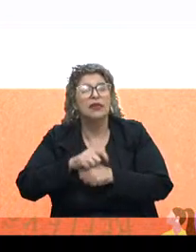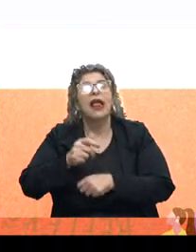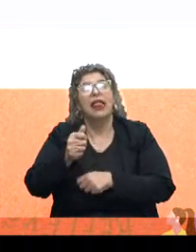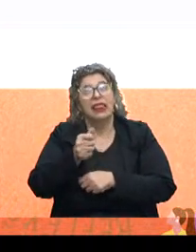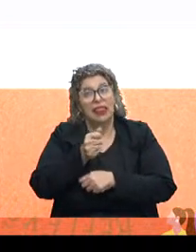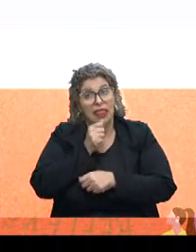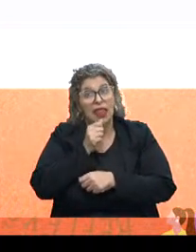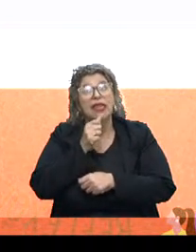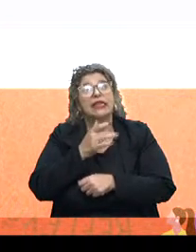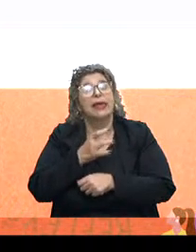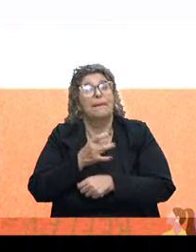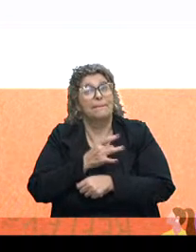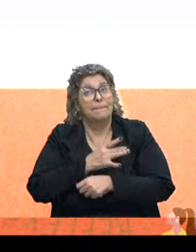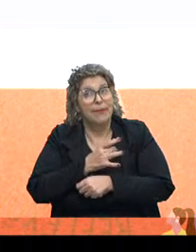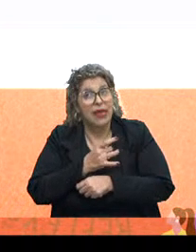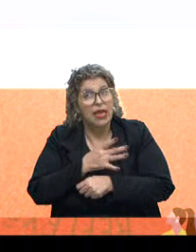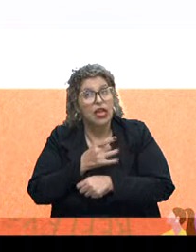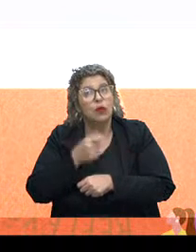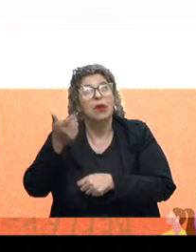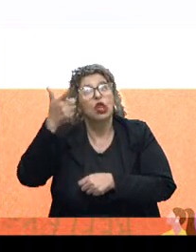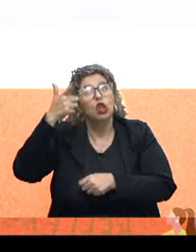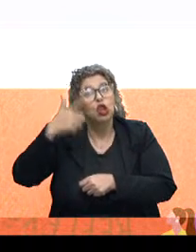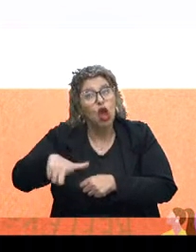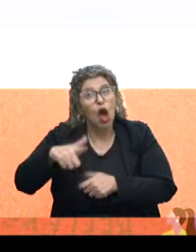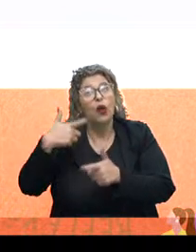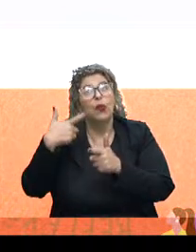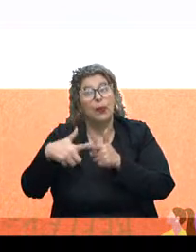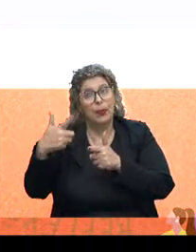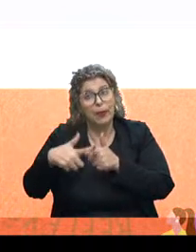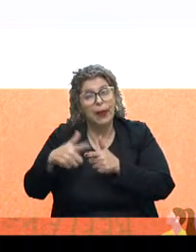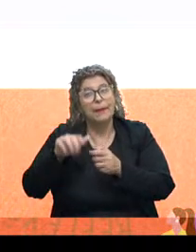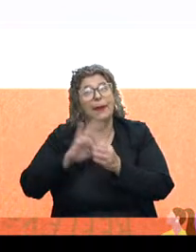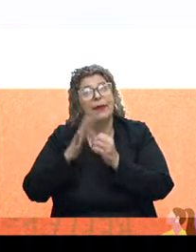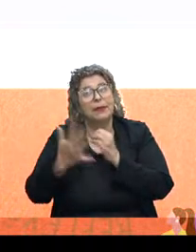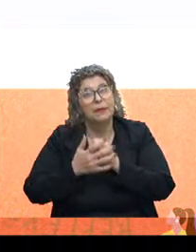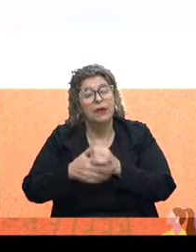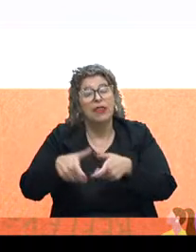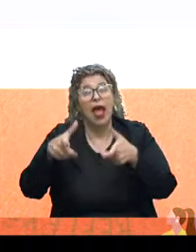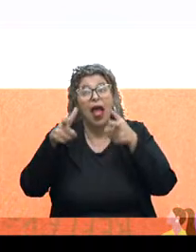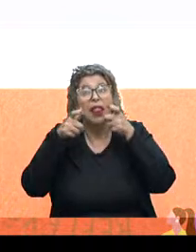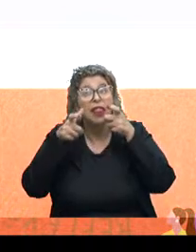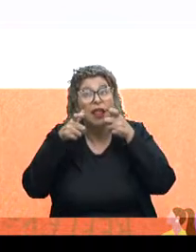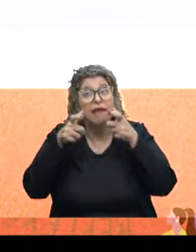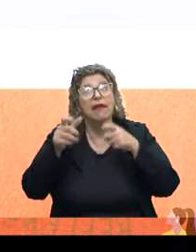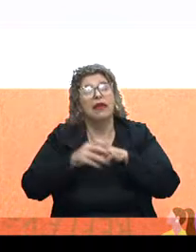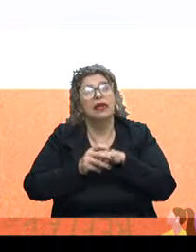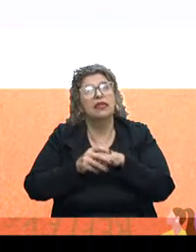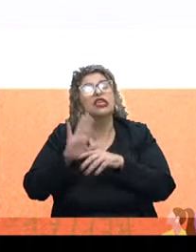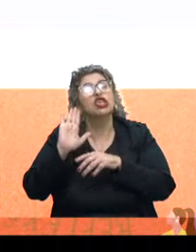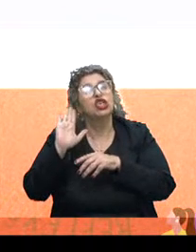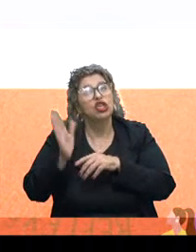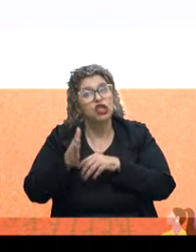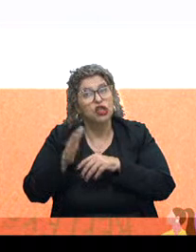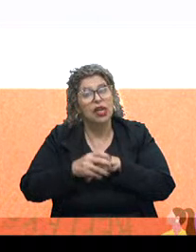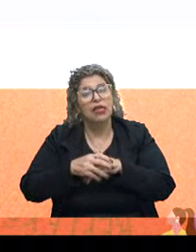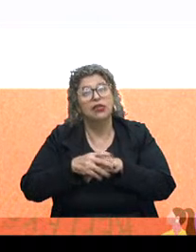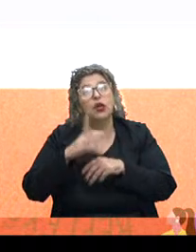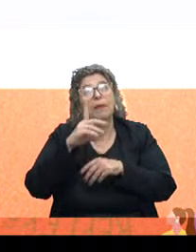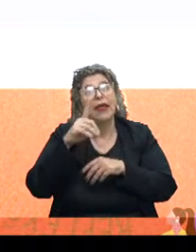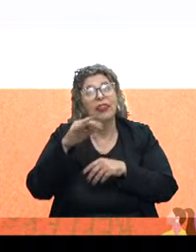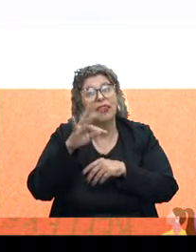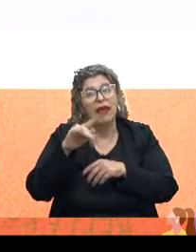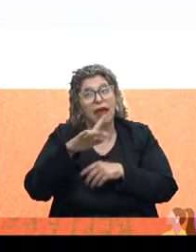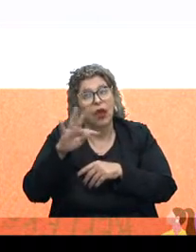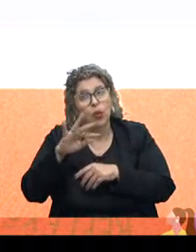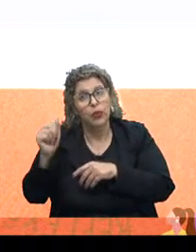têm medo. Eles têm muito medo de uma nova onda. Nós temos vários alertas que estavam vigentes sobre a Delta. Então, as